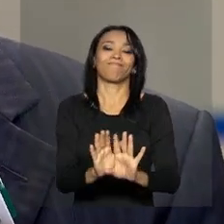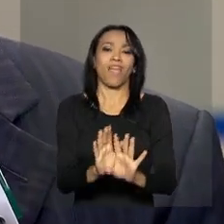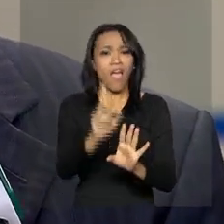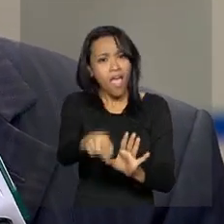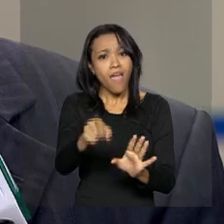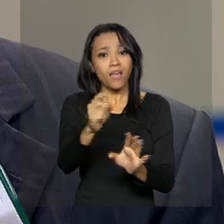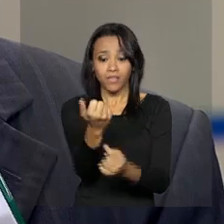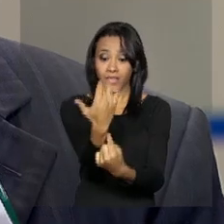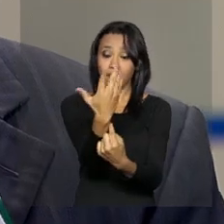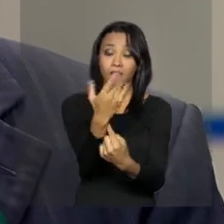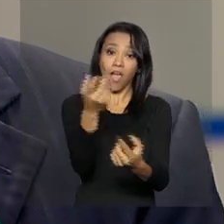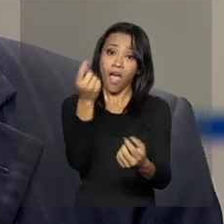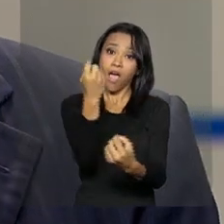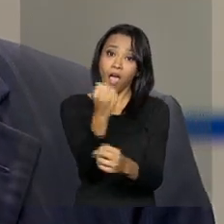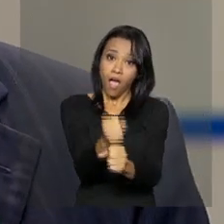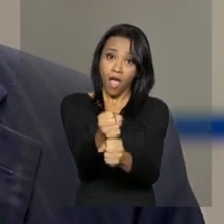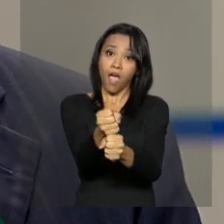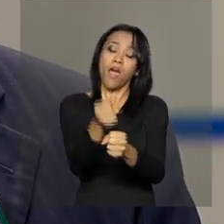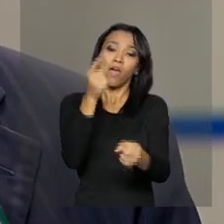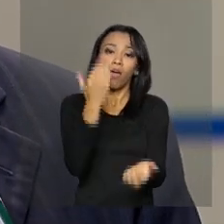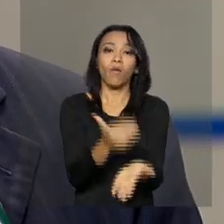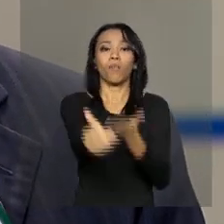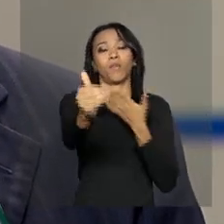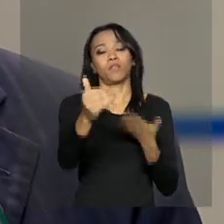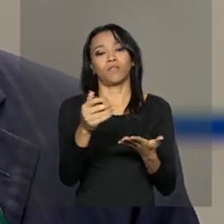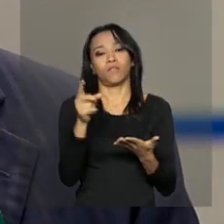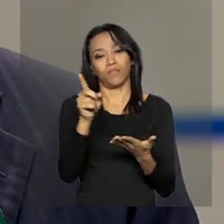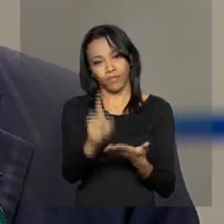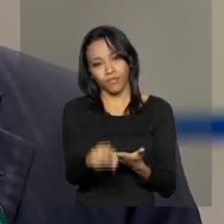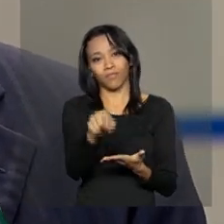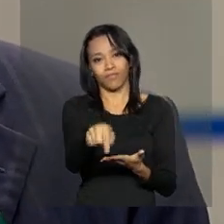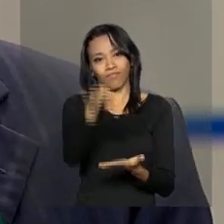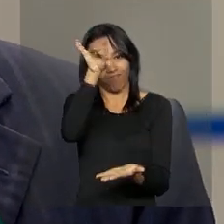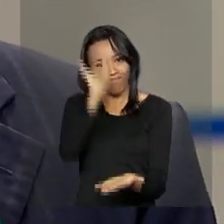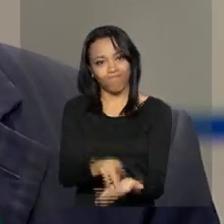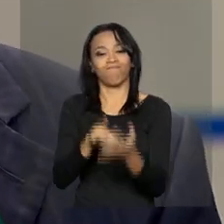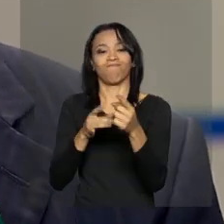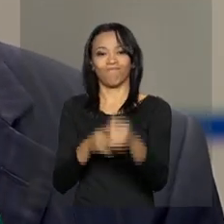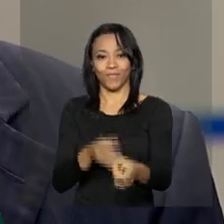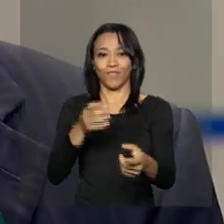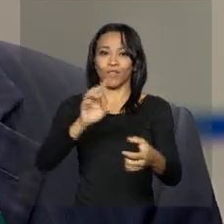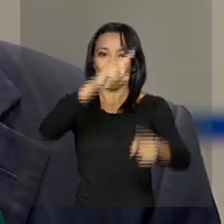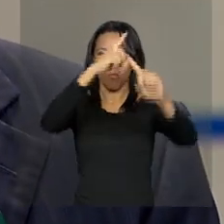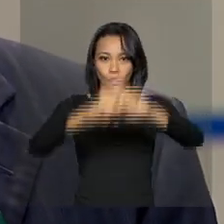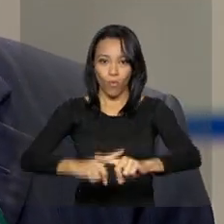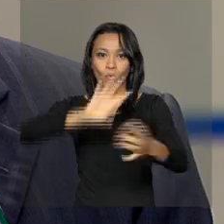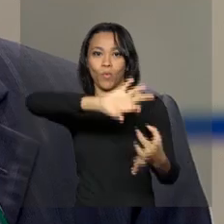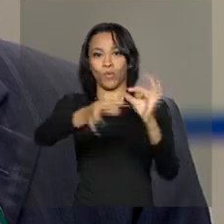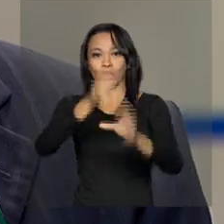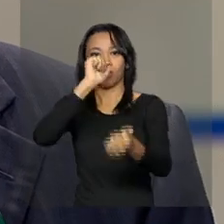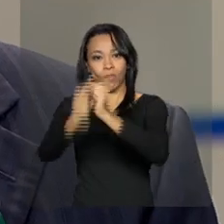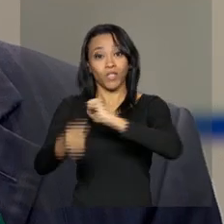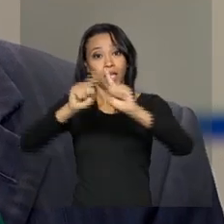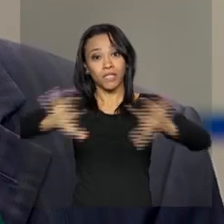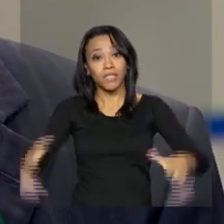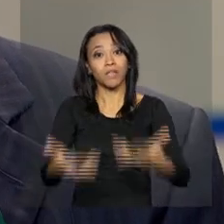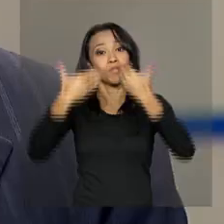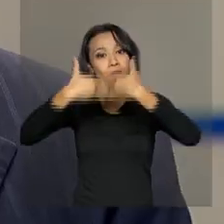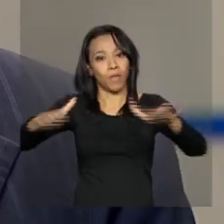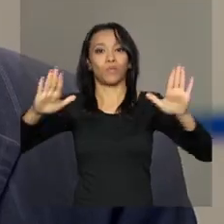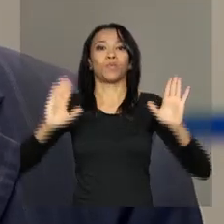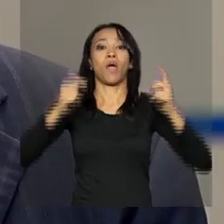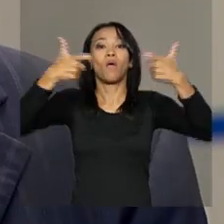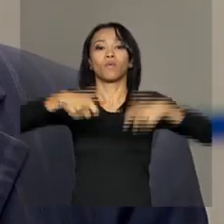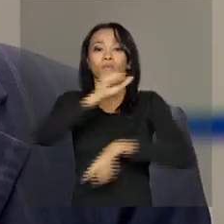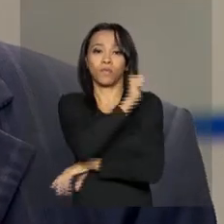início dos Jogos, porque o percurso termina com o início efetivo dos Jogos durante a cerimônia de abertura no Rio de Janeiro.